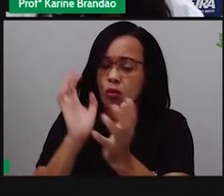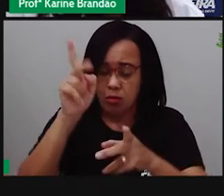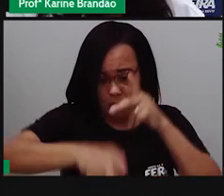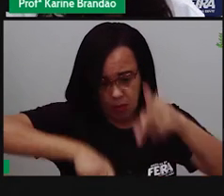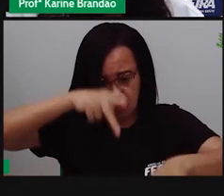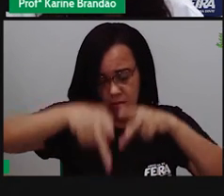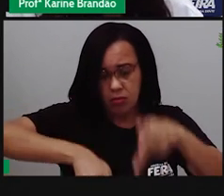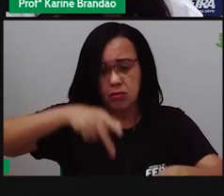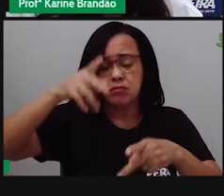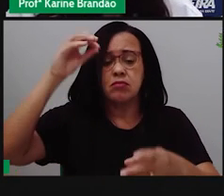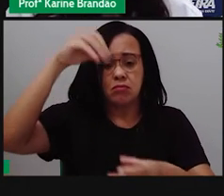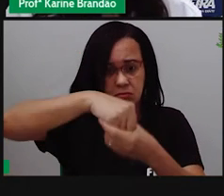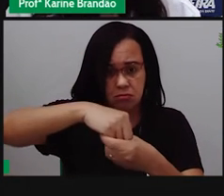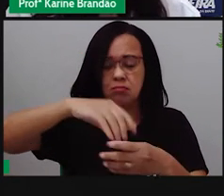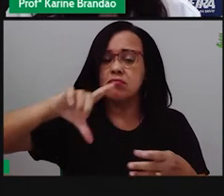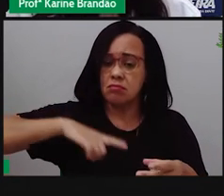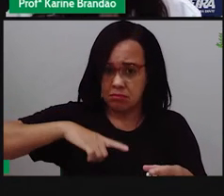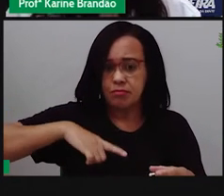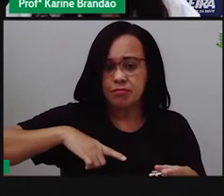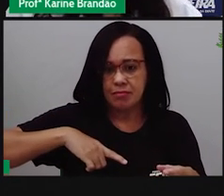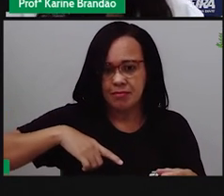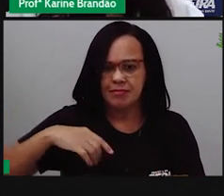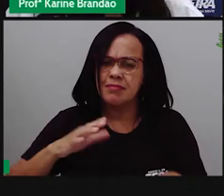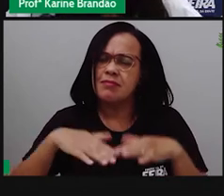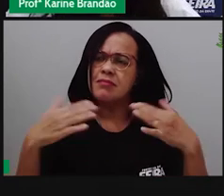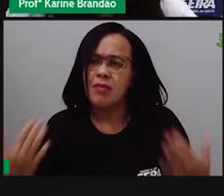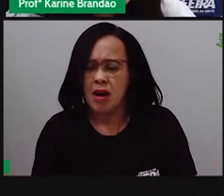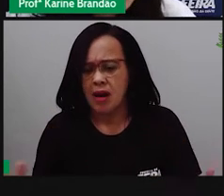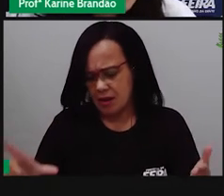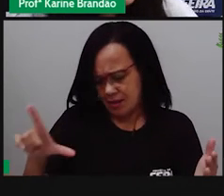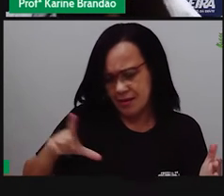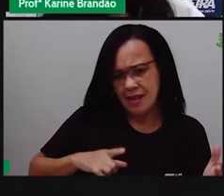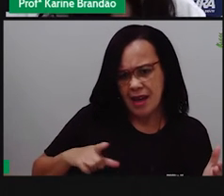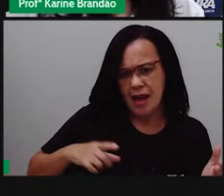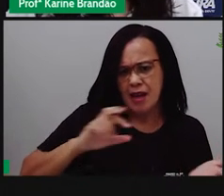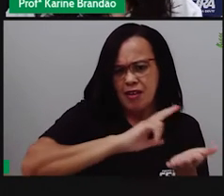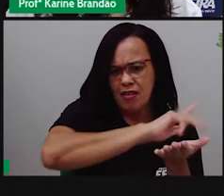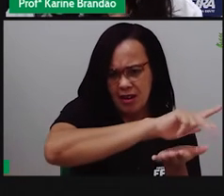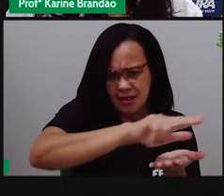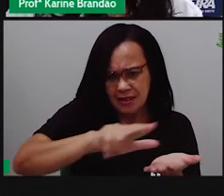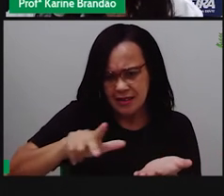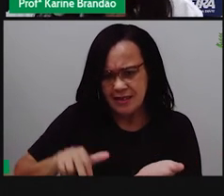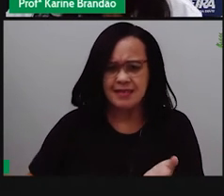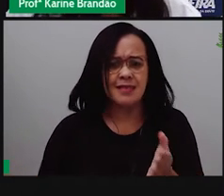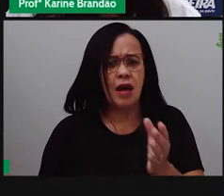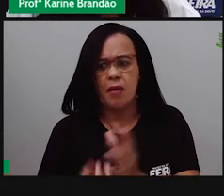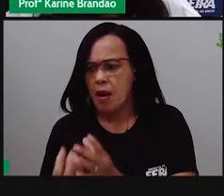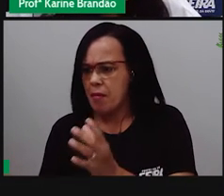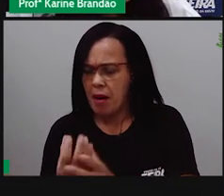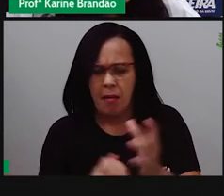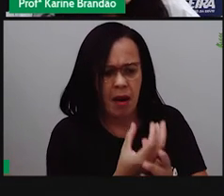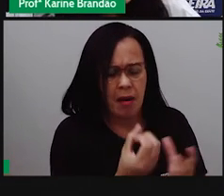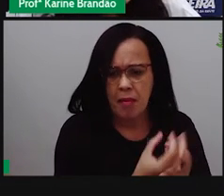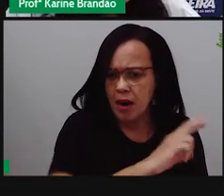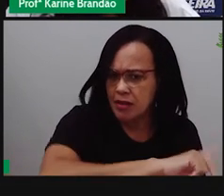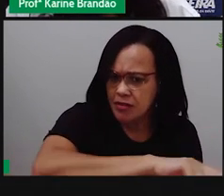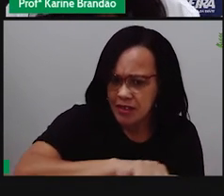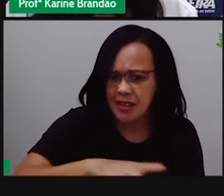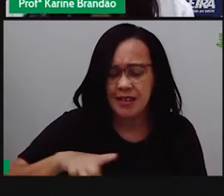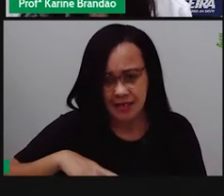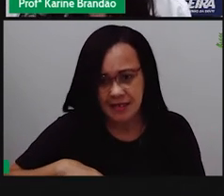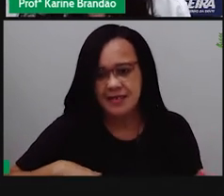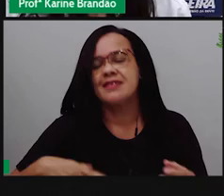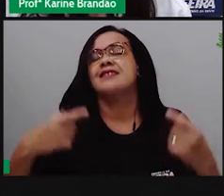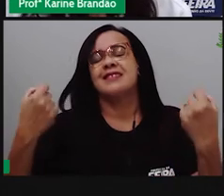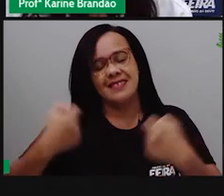Tá? Pró, existe diversidade entre espécies diferentes? Sim, claro. Nós todos que estamos aqui, ó,